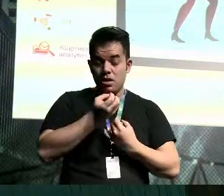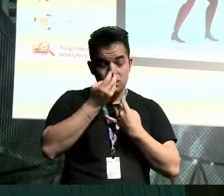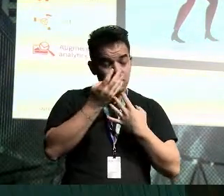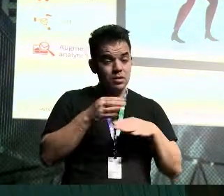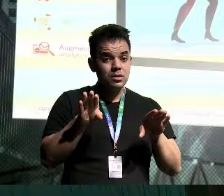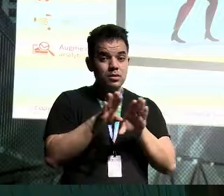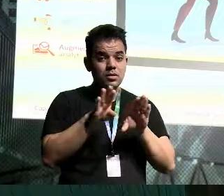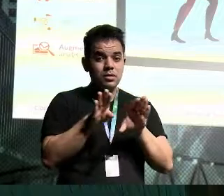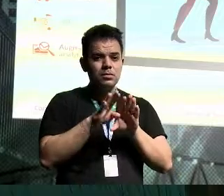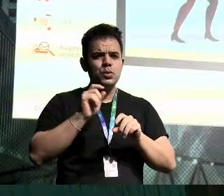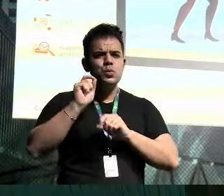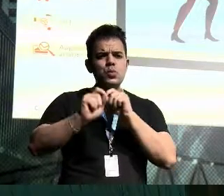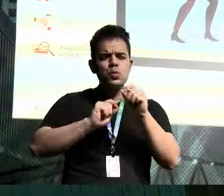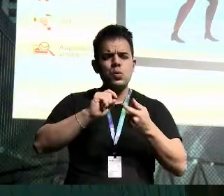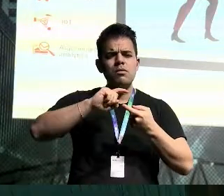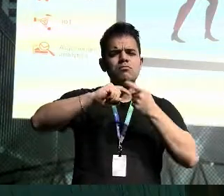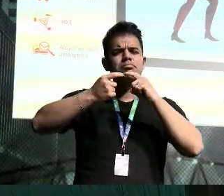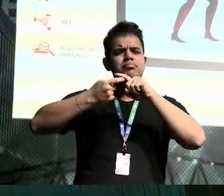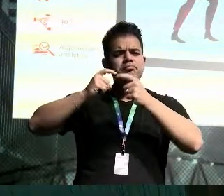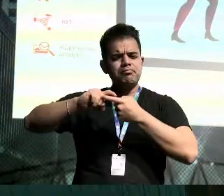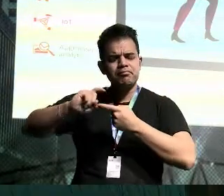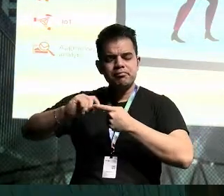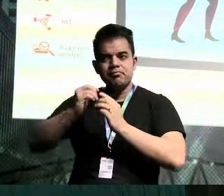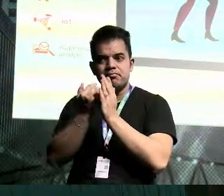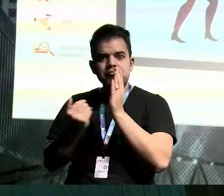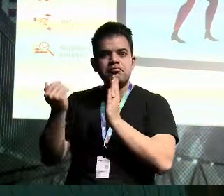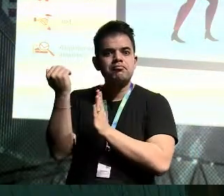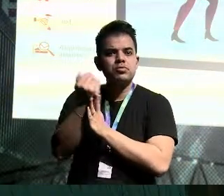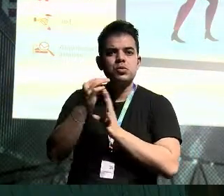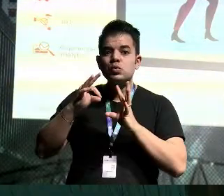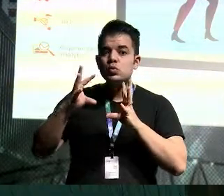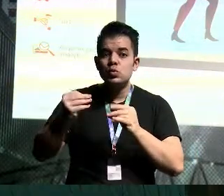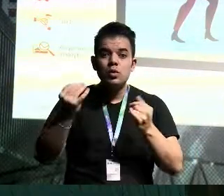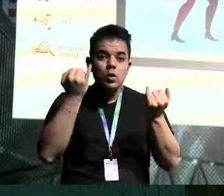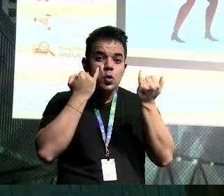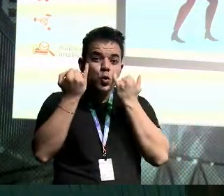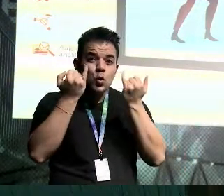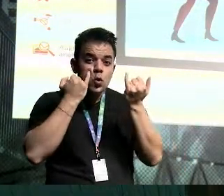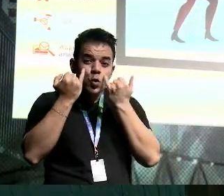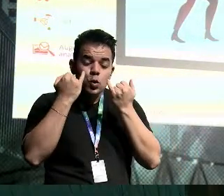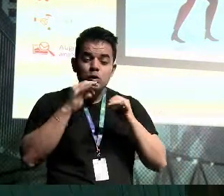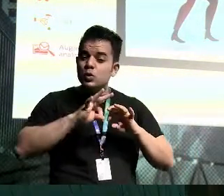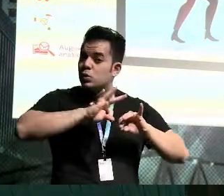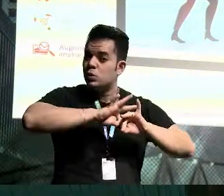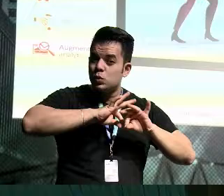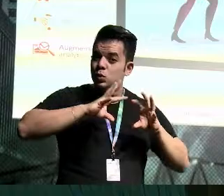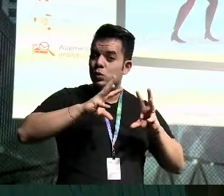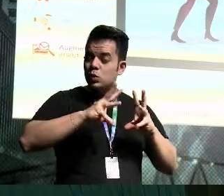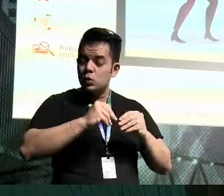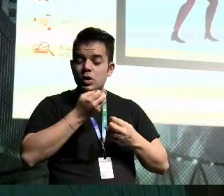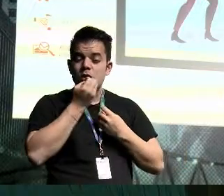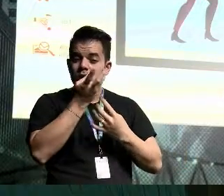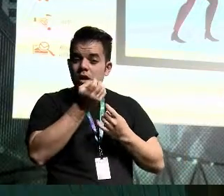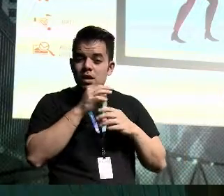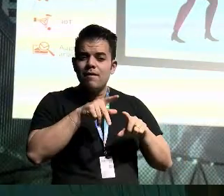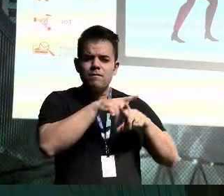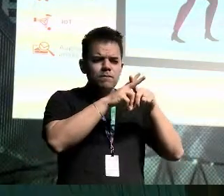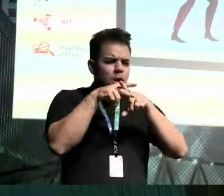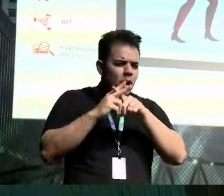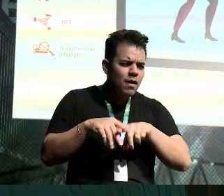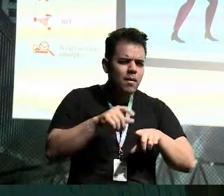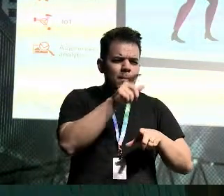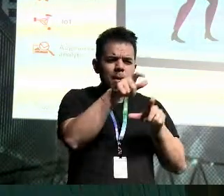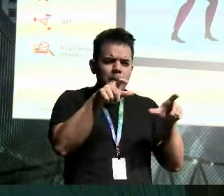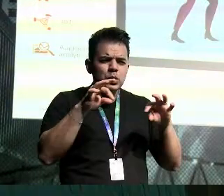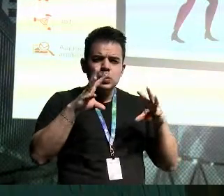O hibernation, na verdade, é você conseguir tratar toda a informação que sai desses dispositivos ou desses serviços para que